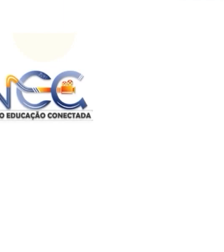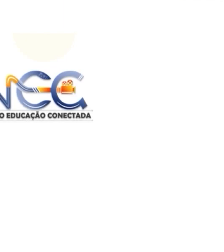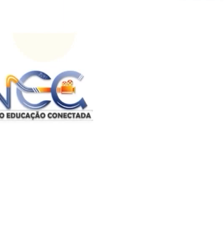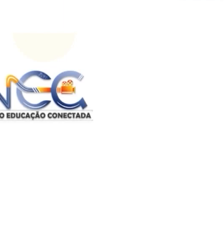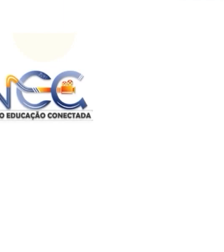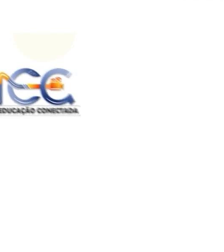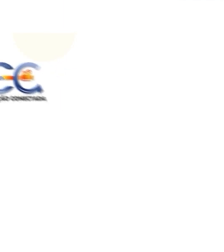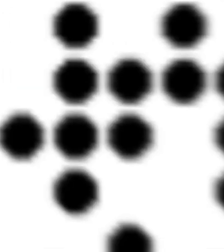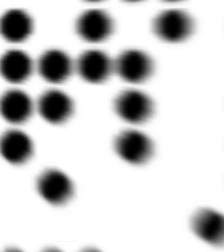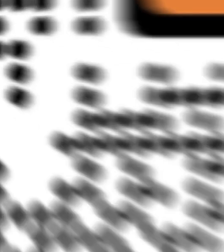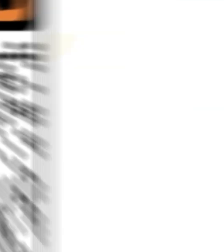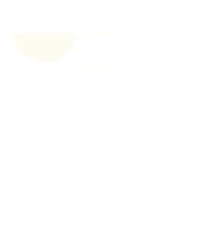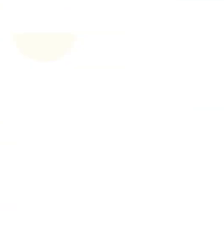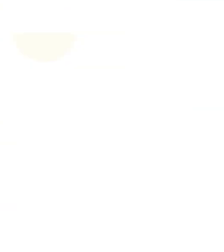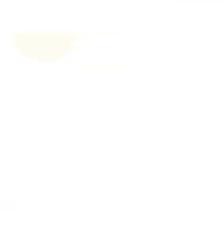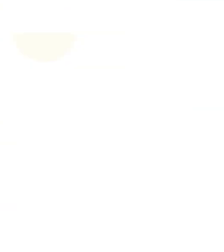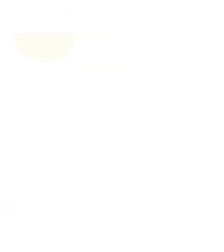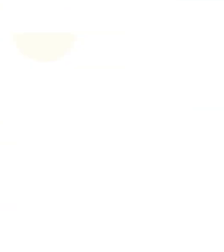Tchau, gente!